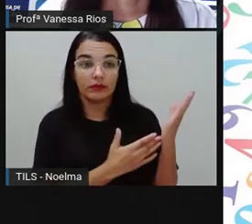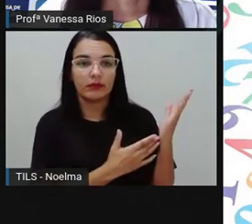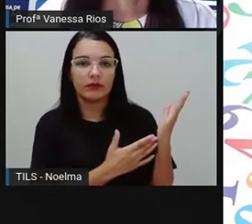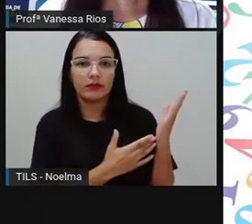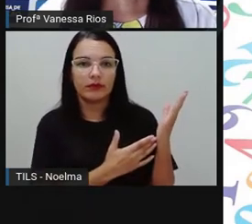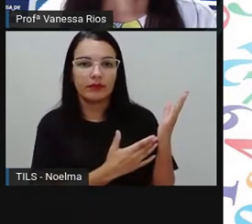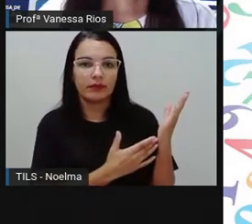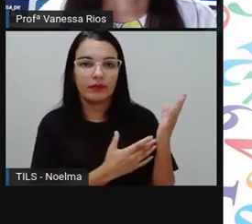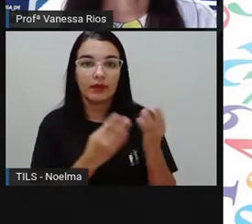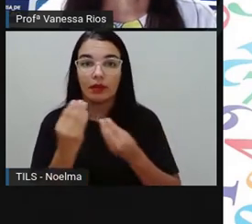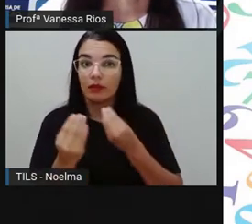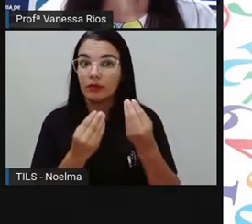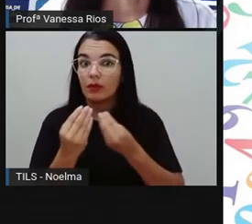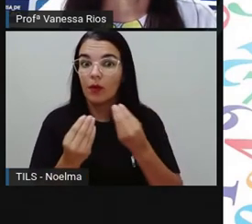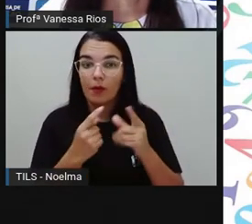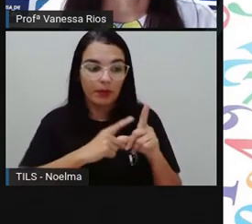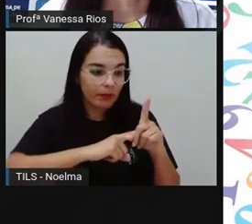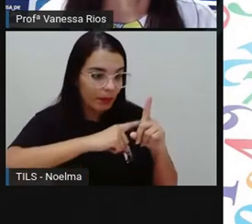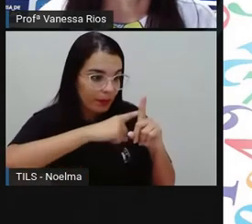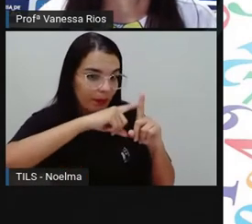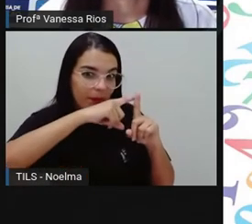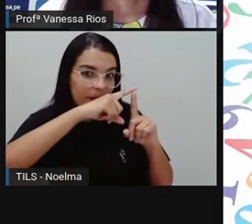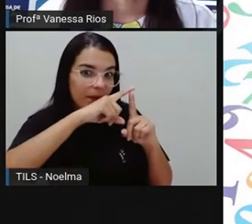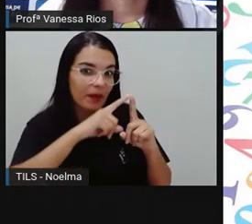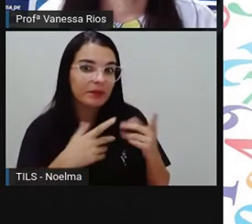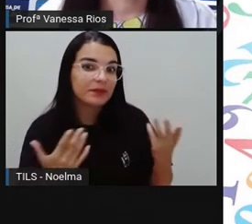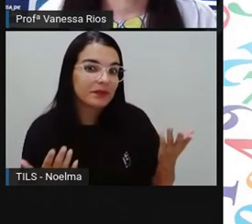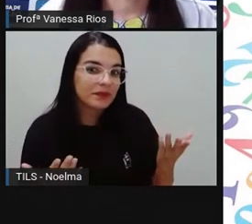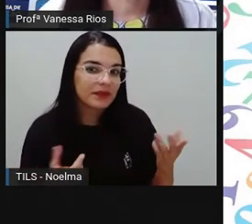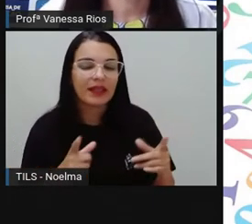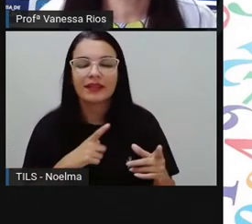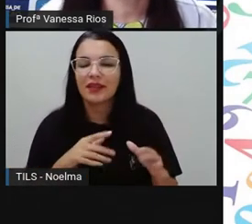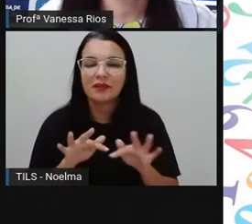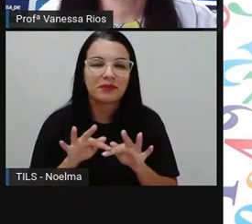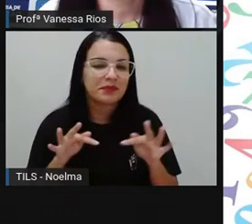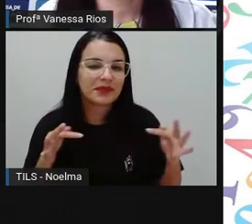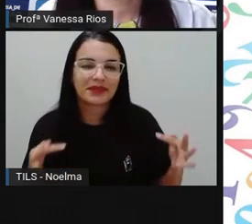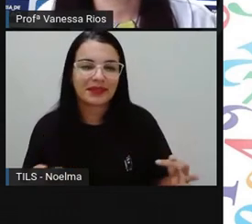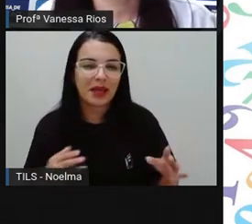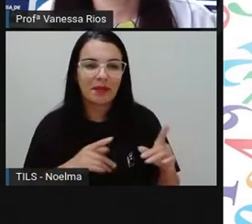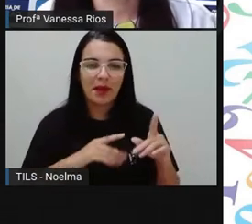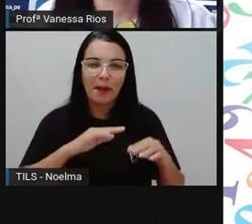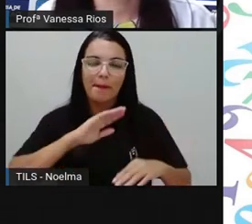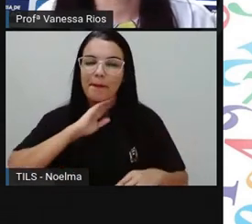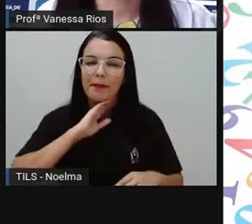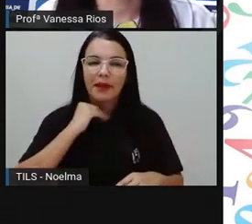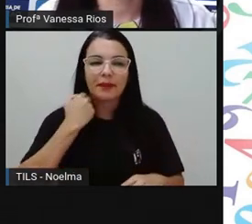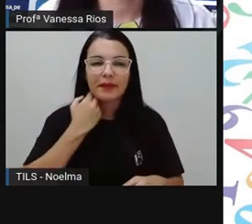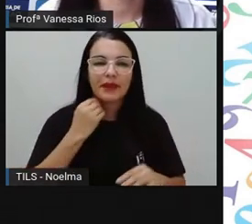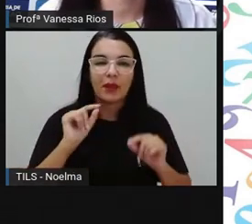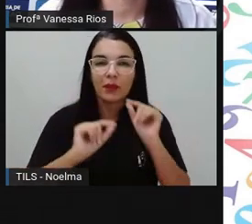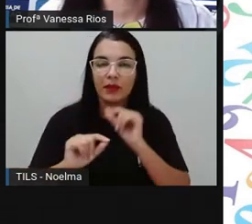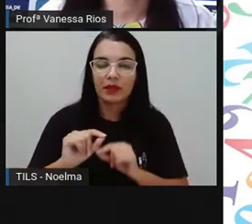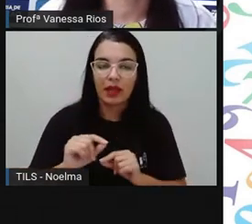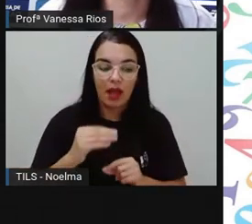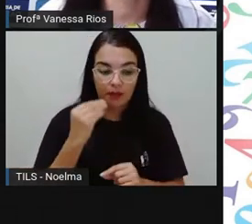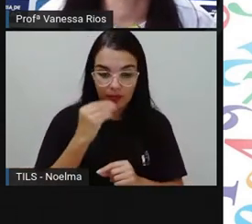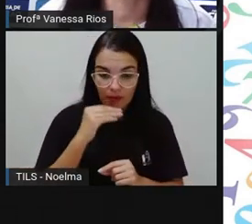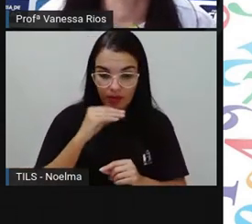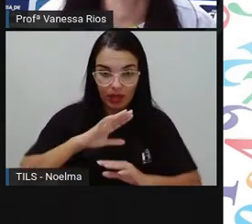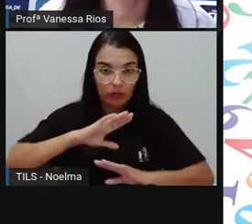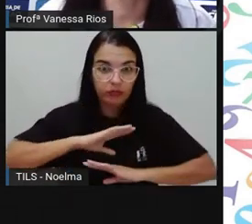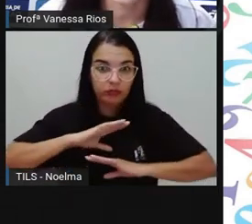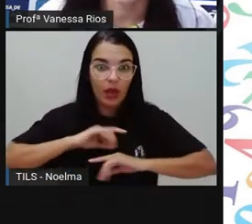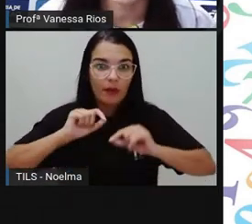E aí, ó, como é que se mede a temperatura? A forma mais simples de medir a temperatura é aproveitar o comportamento da